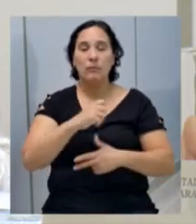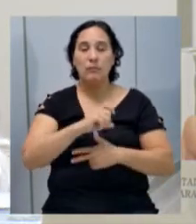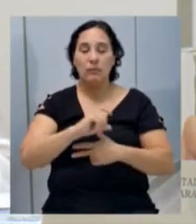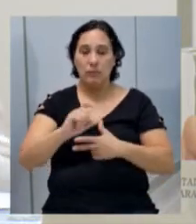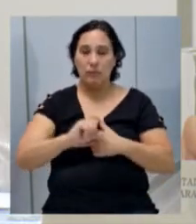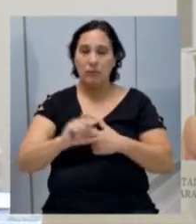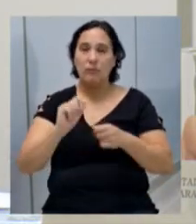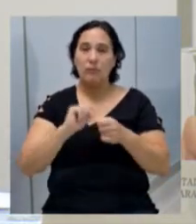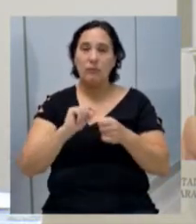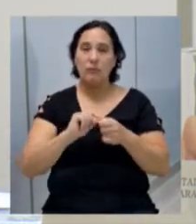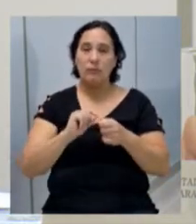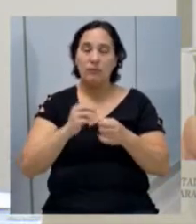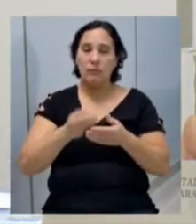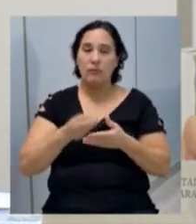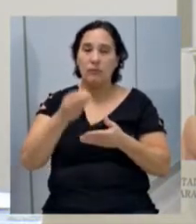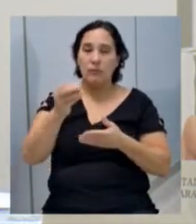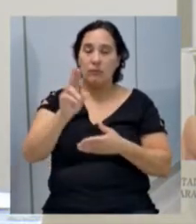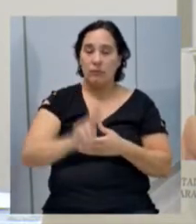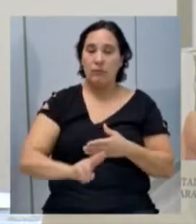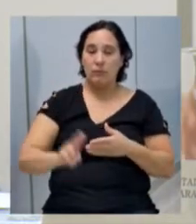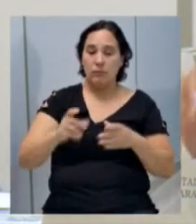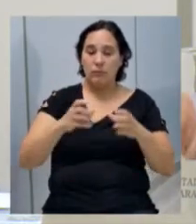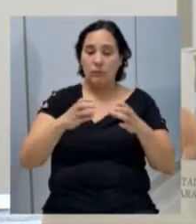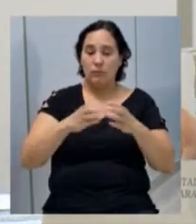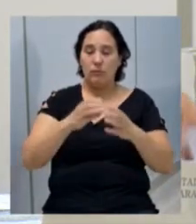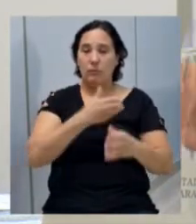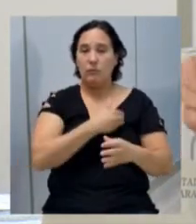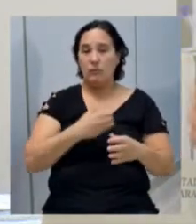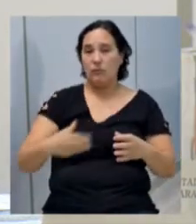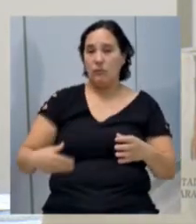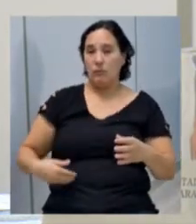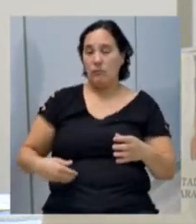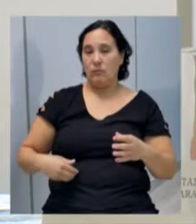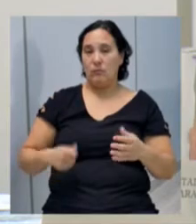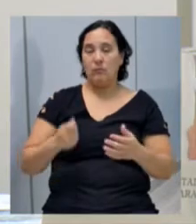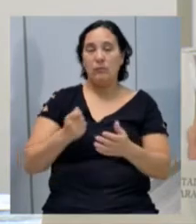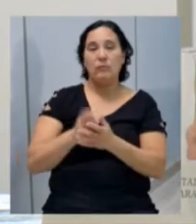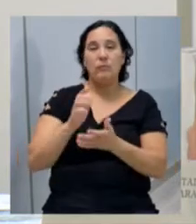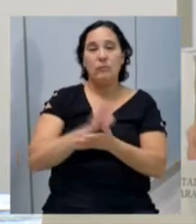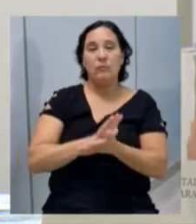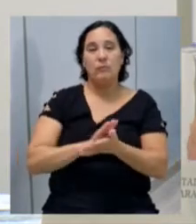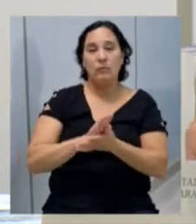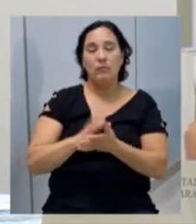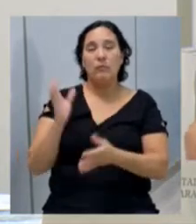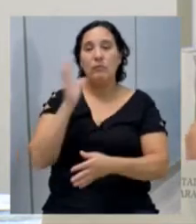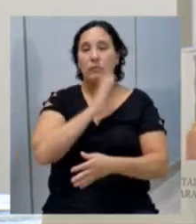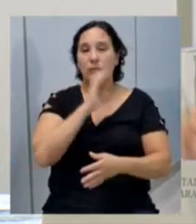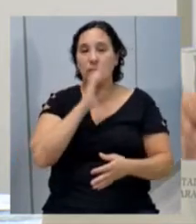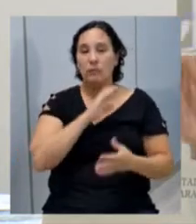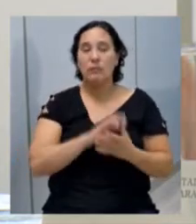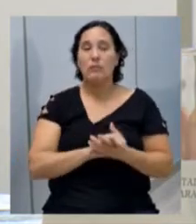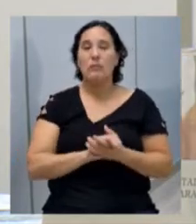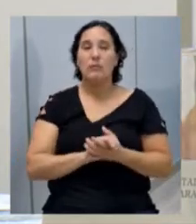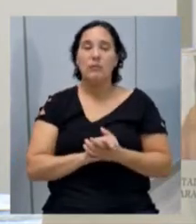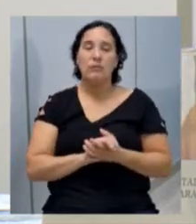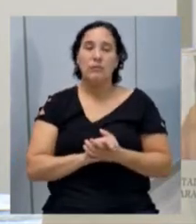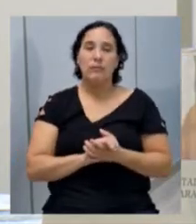Municipal a realizar a concessão de uso de espaço público a entidades sem fins lucrativos e da outras providências.